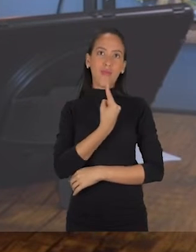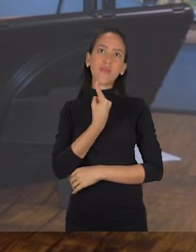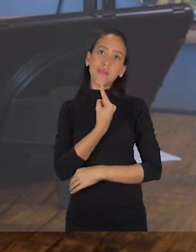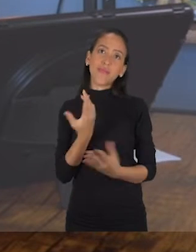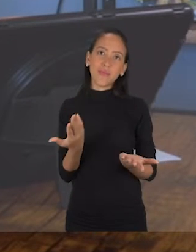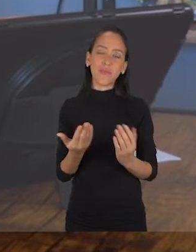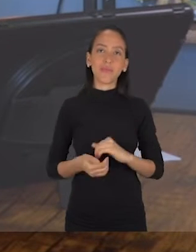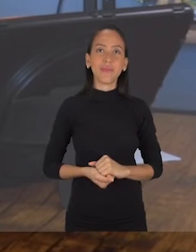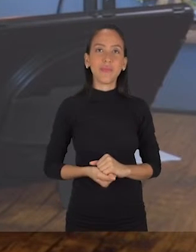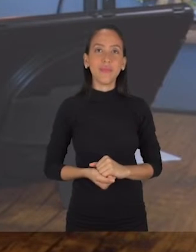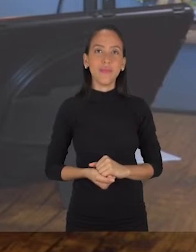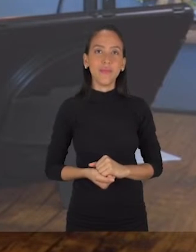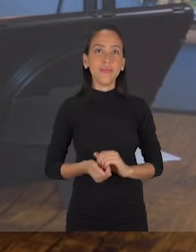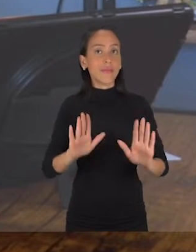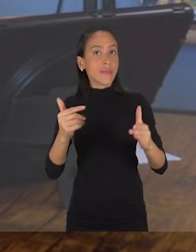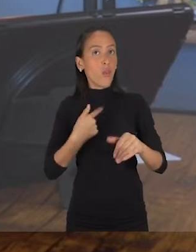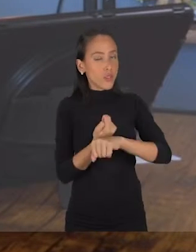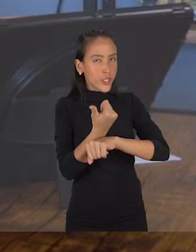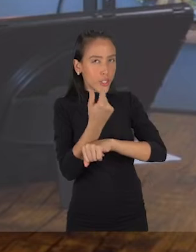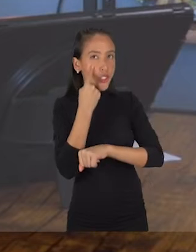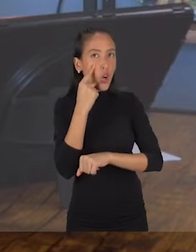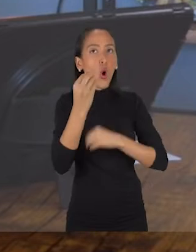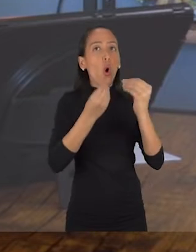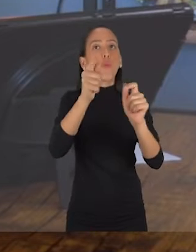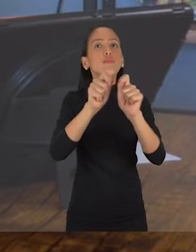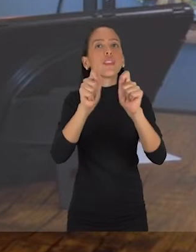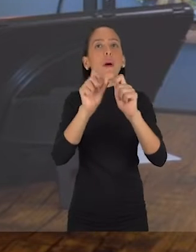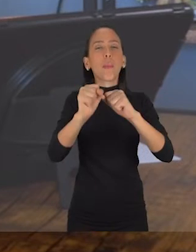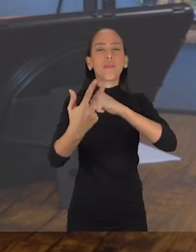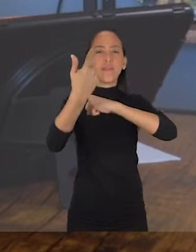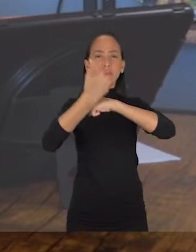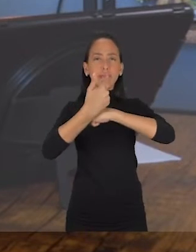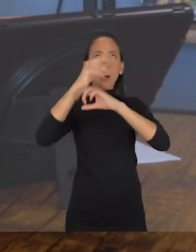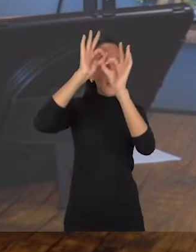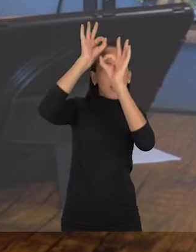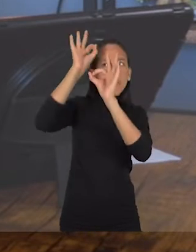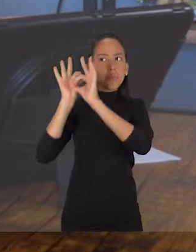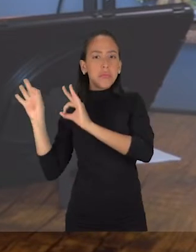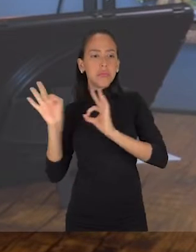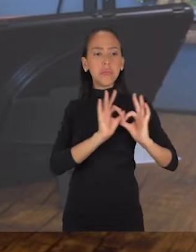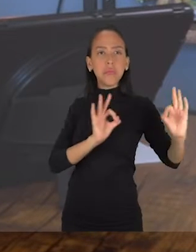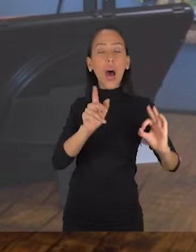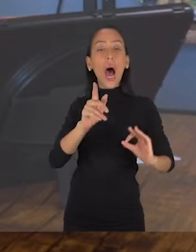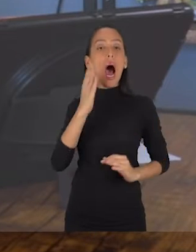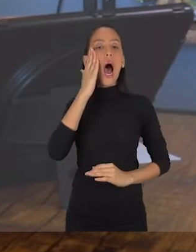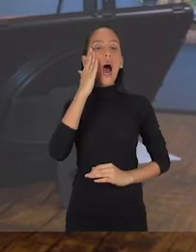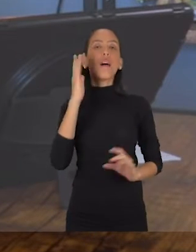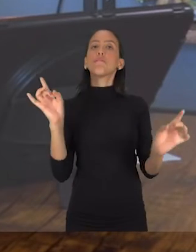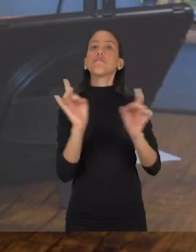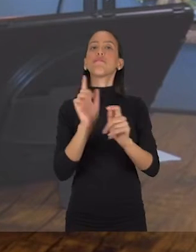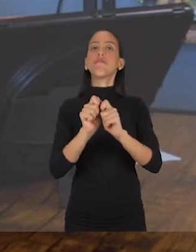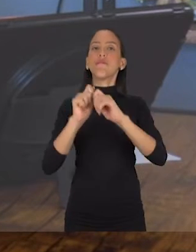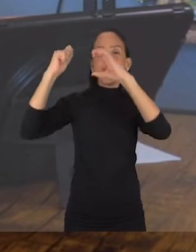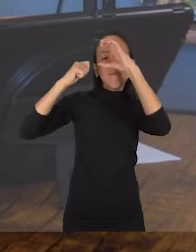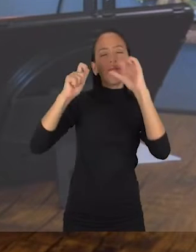feitos por uma pessoa só. Então eu vou te dar umas dicas de enquadramento para você conhecer e para saber aplicar nos seus vídeos para que eles fiquem